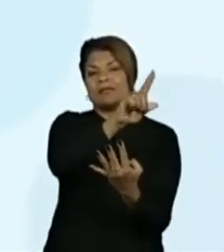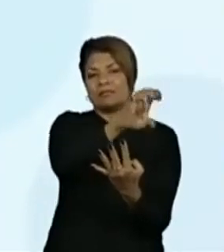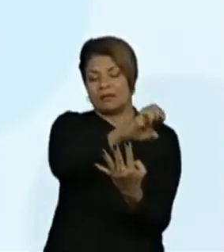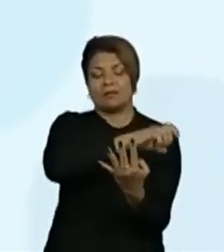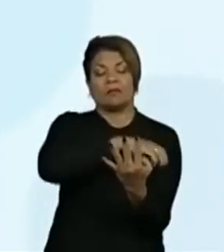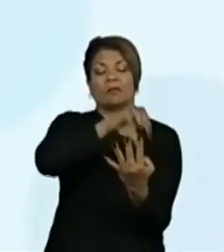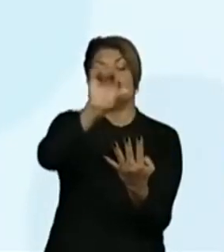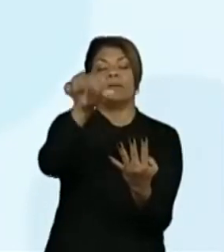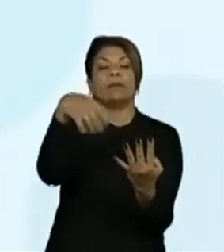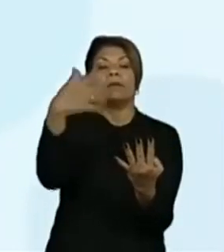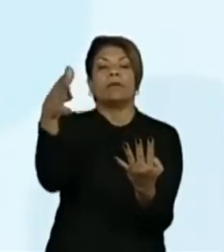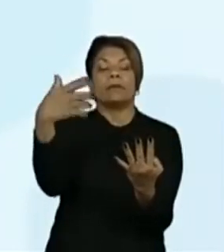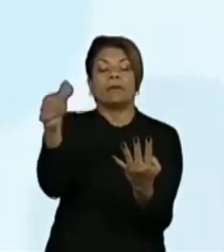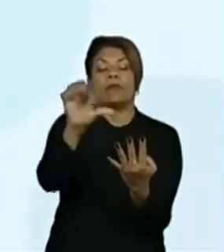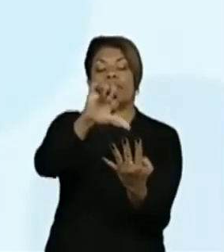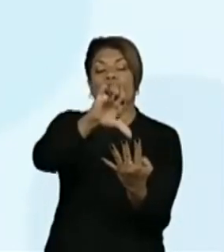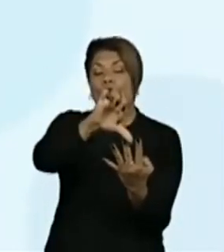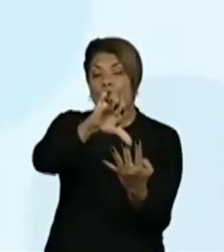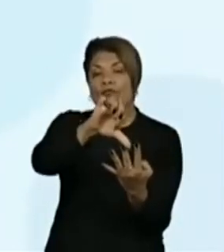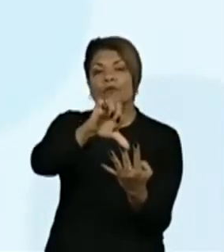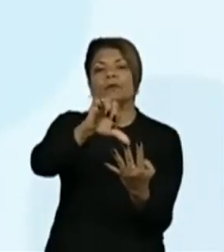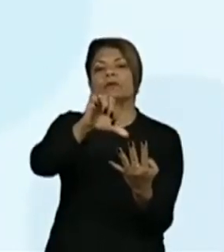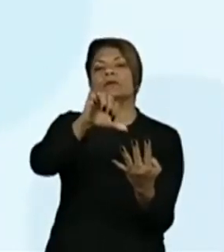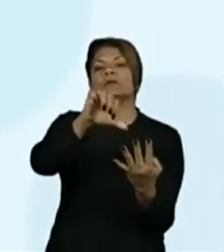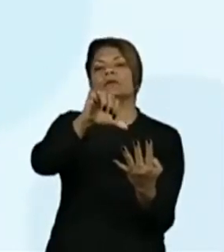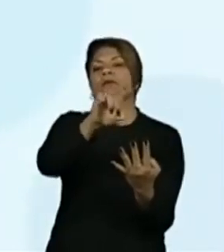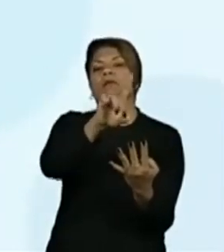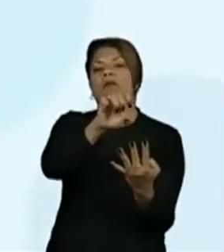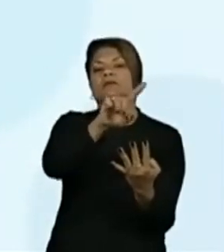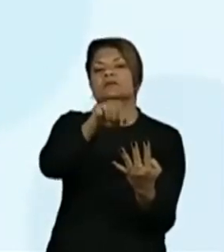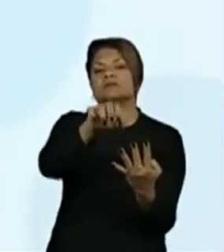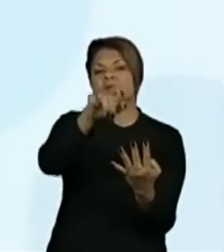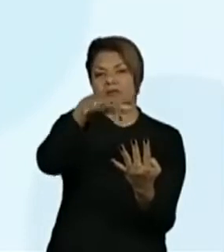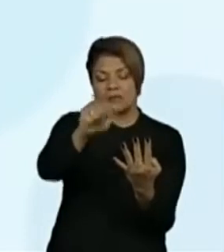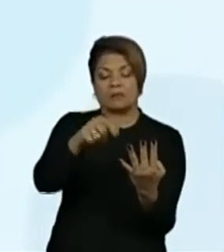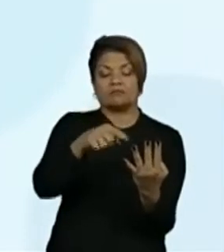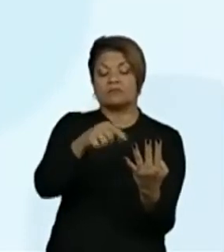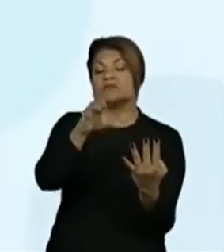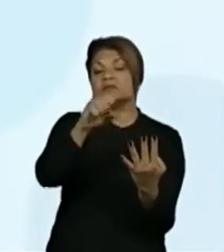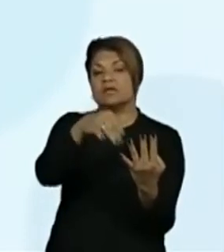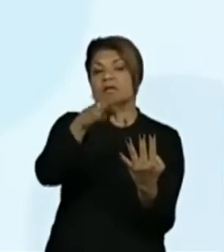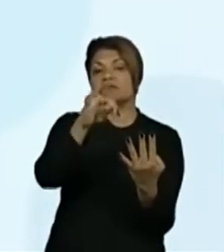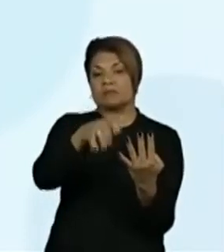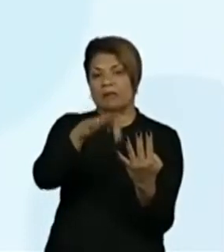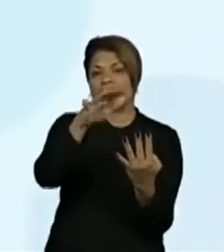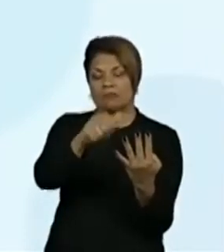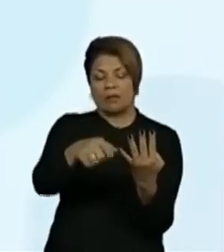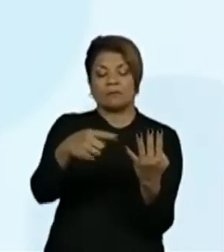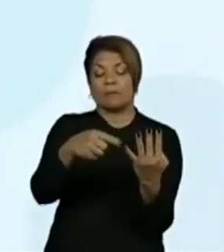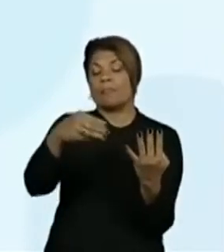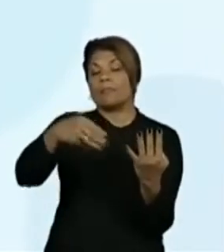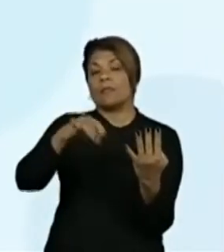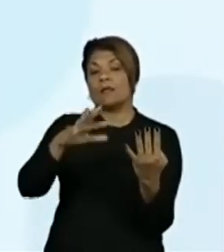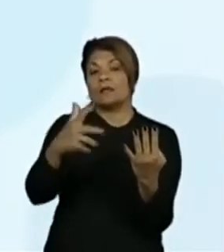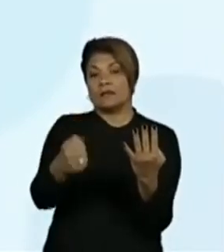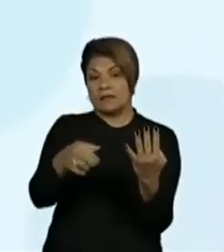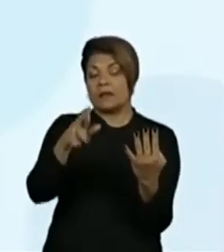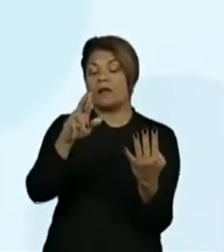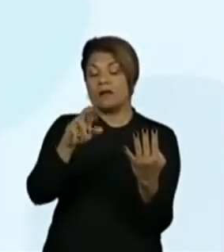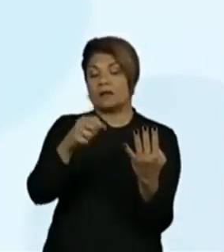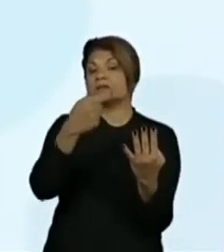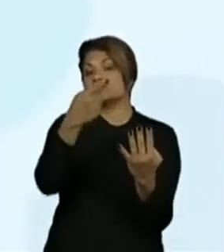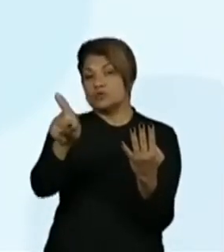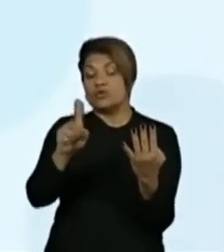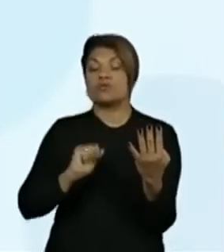9 dezenas, não é? 9 centenas, 9 milhares, 9 milhões.